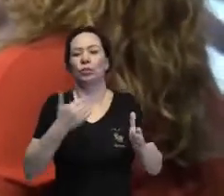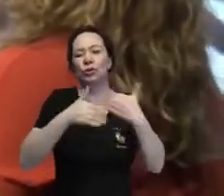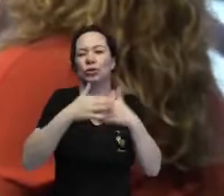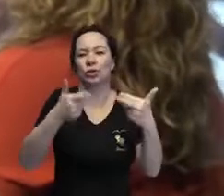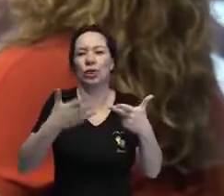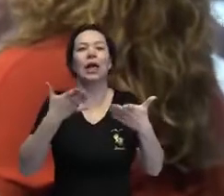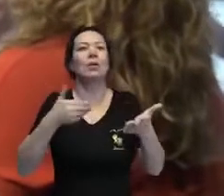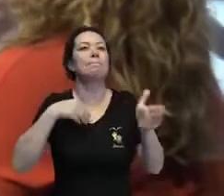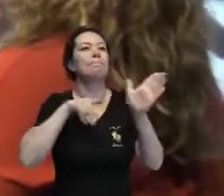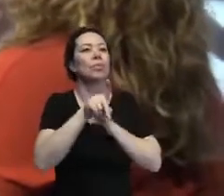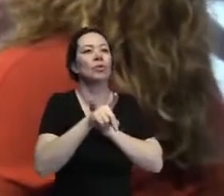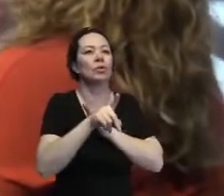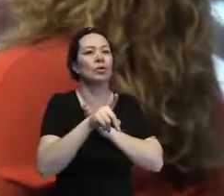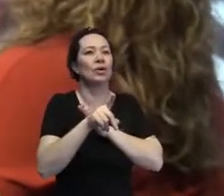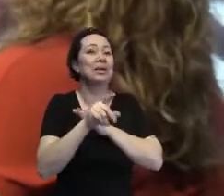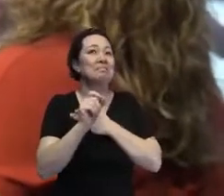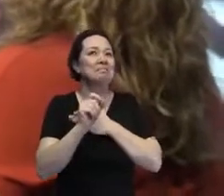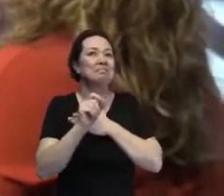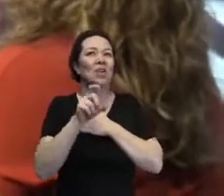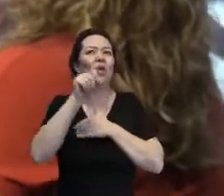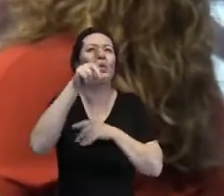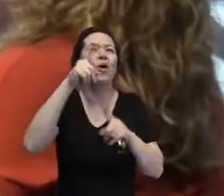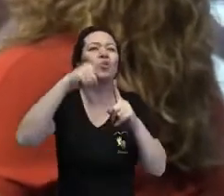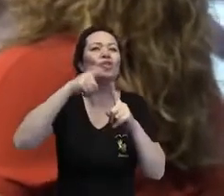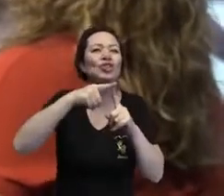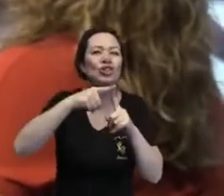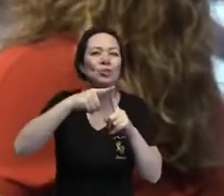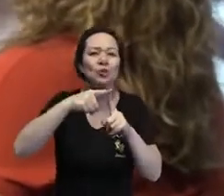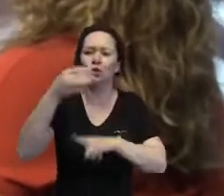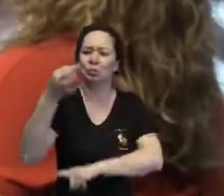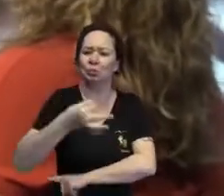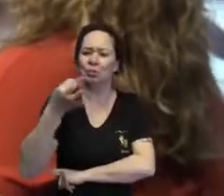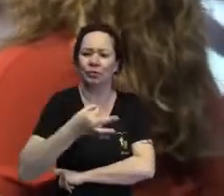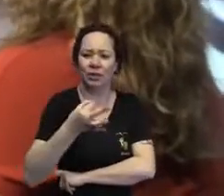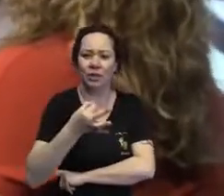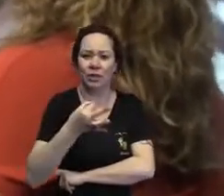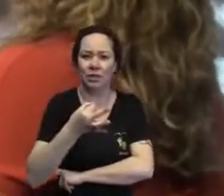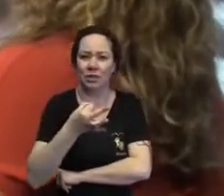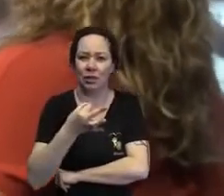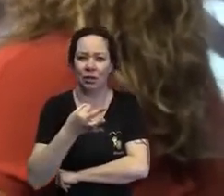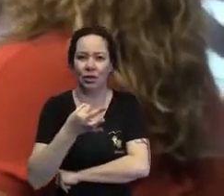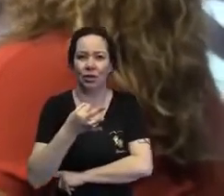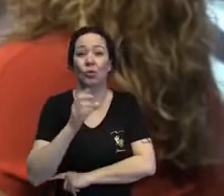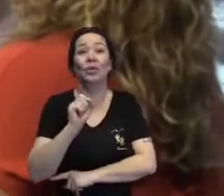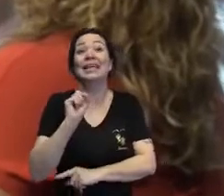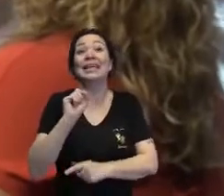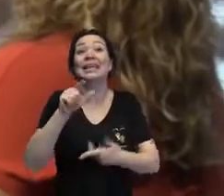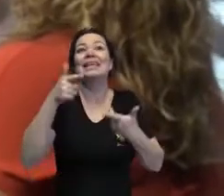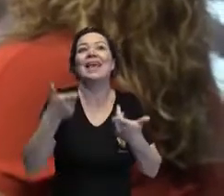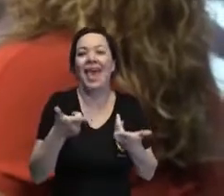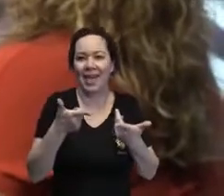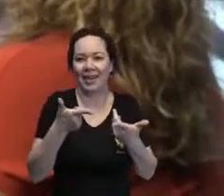questiona que perfeição é essa, né? A perfeição é uma utopia, o que vem depois da perfeição. Não é mesmo?